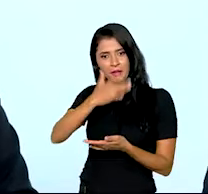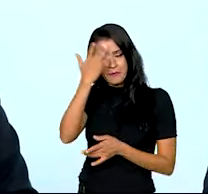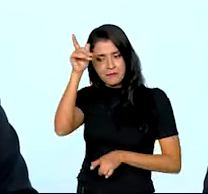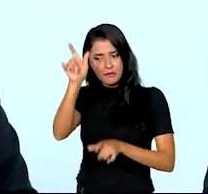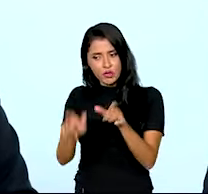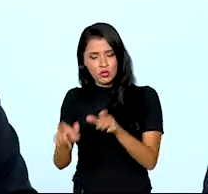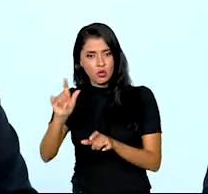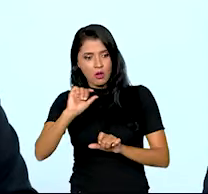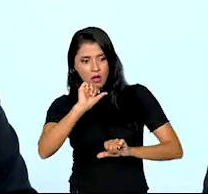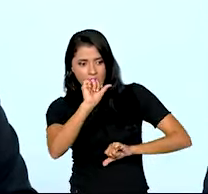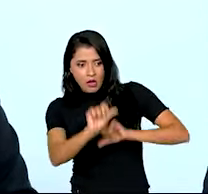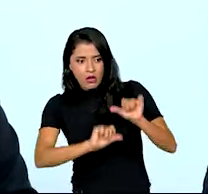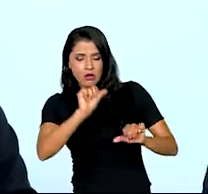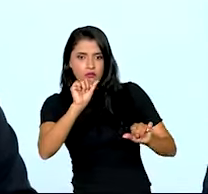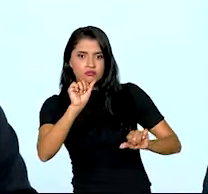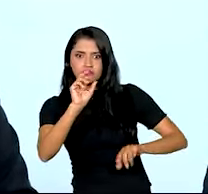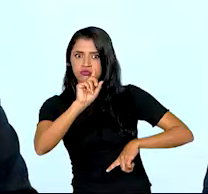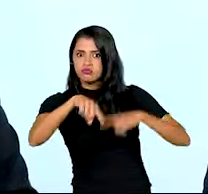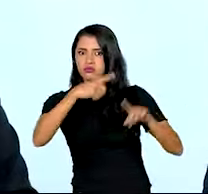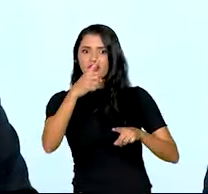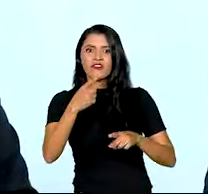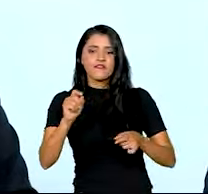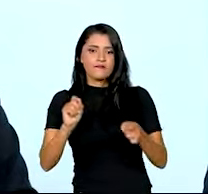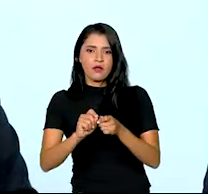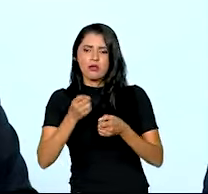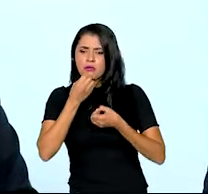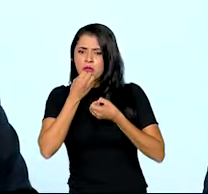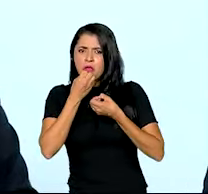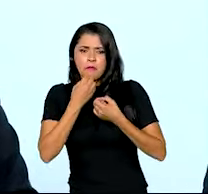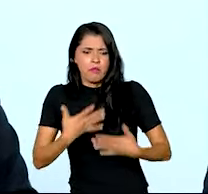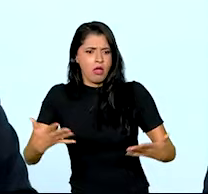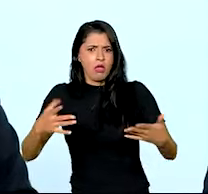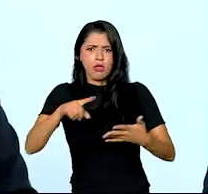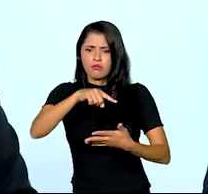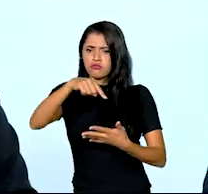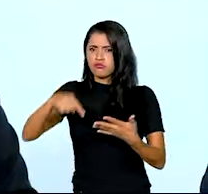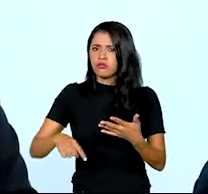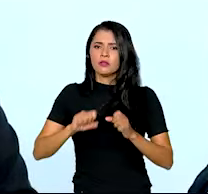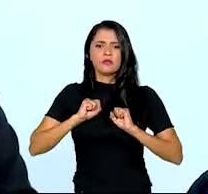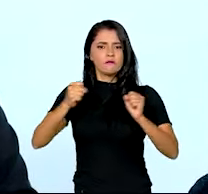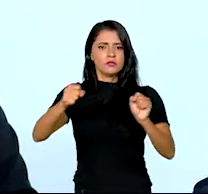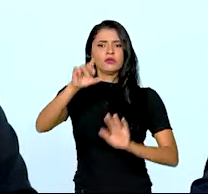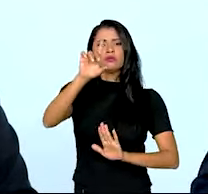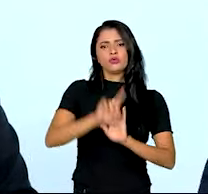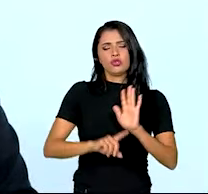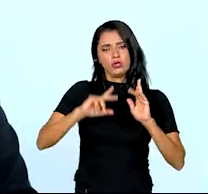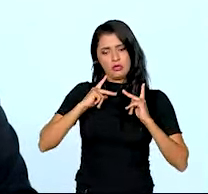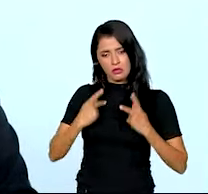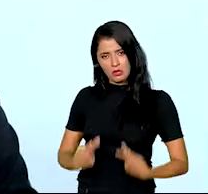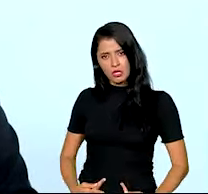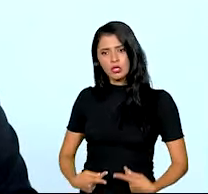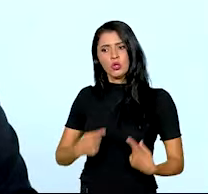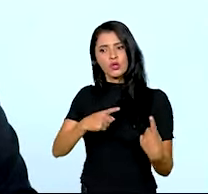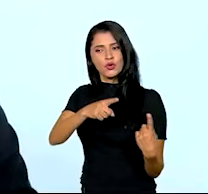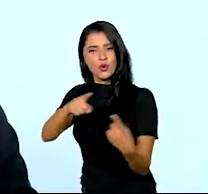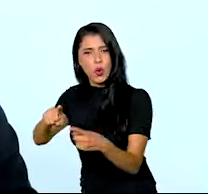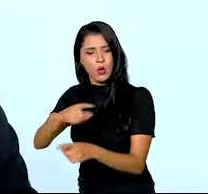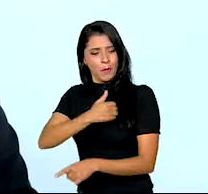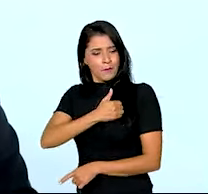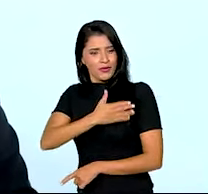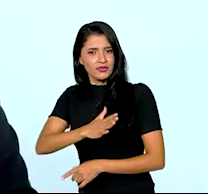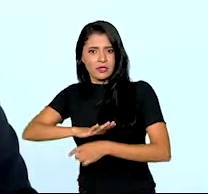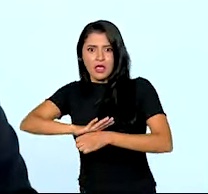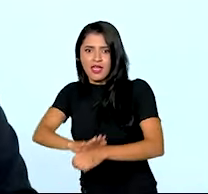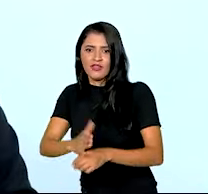transformam e fazem o bem, defendendo os direitos humanos, lutando contra o preconceito e